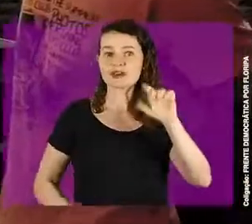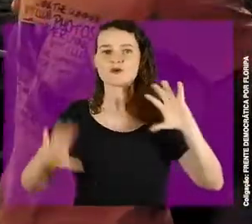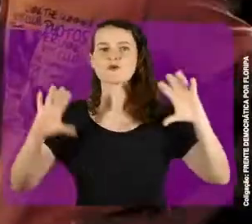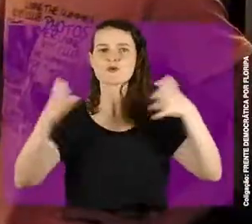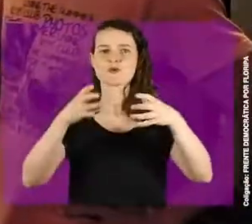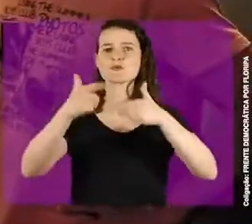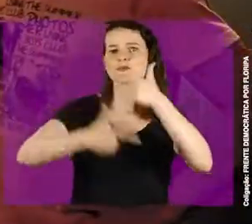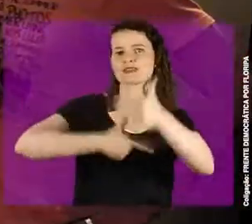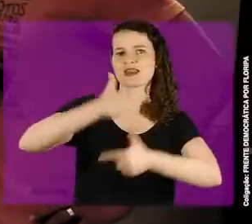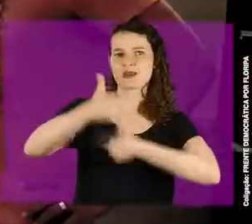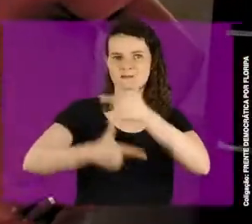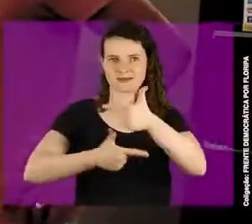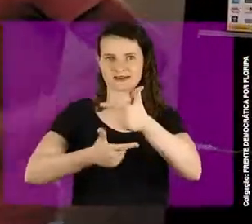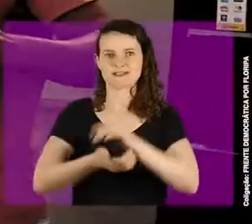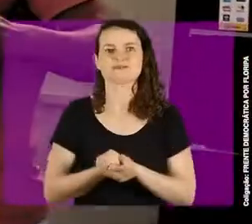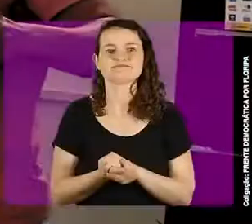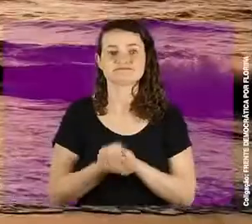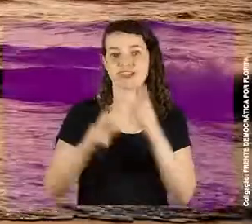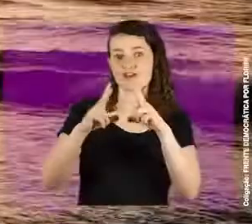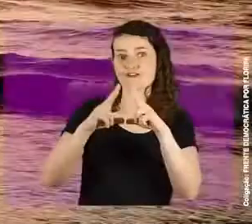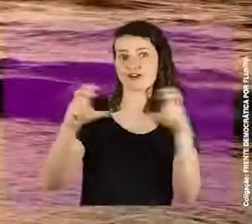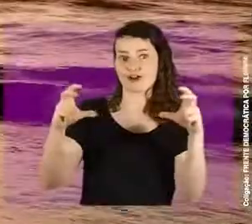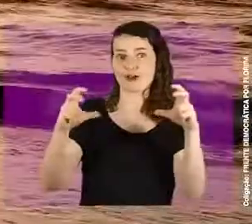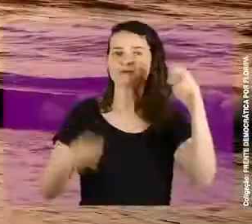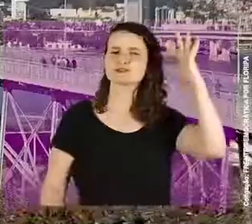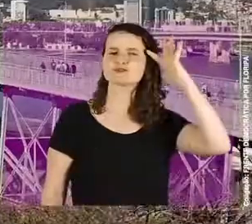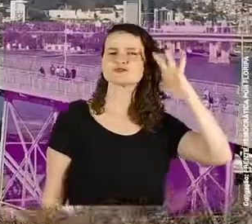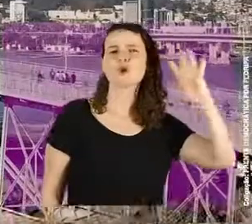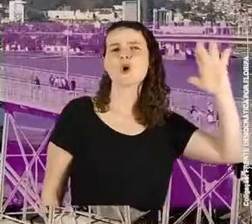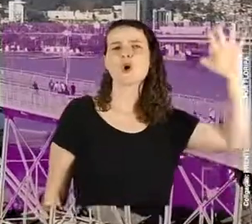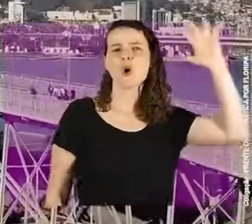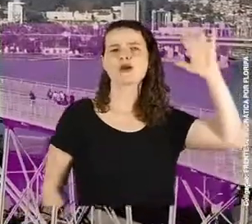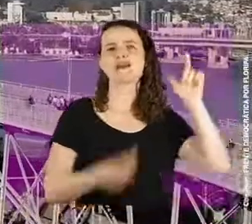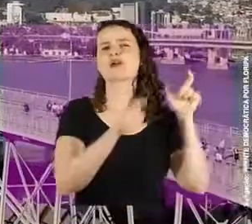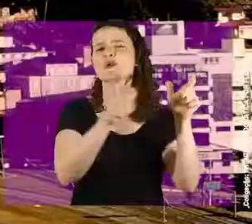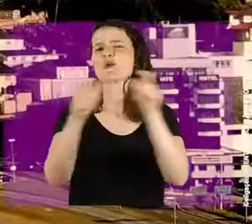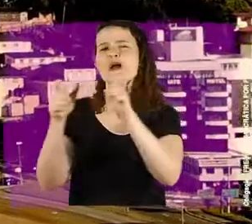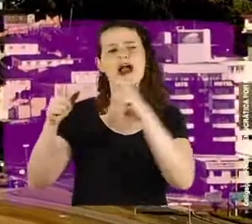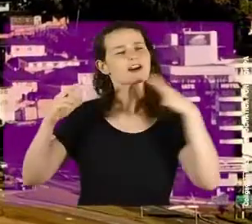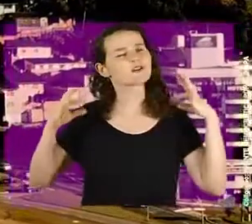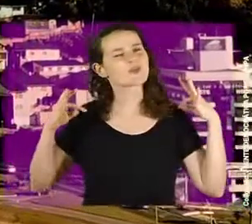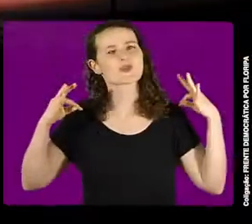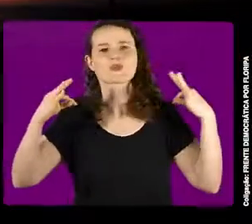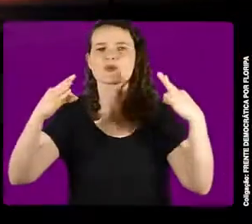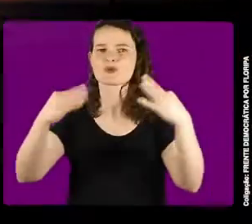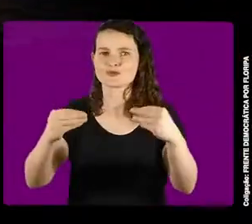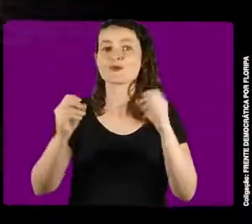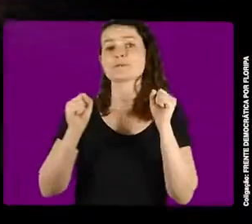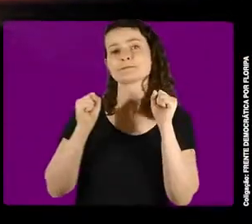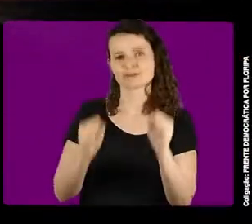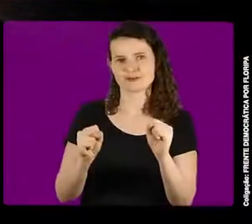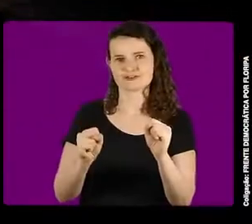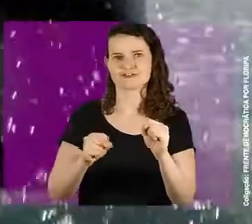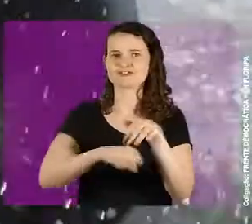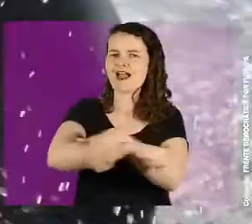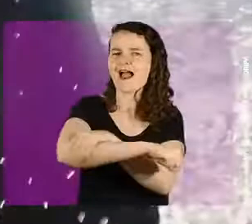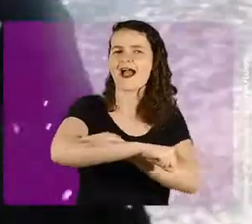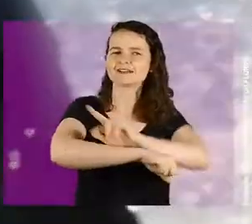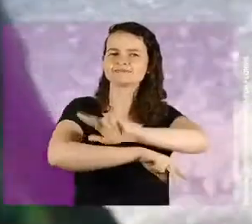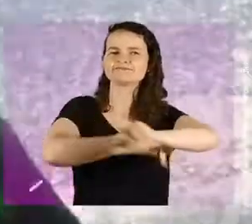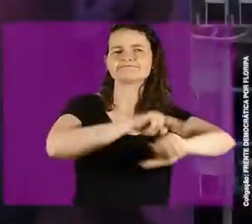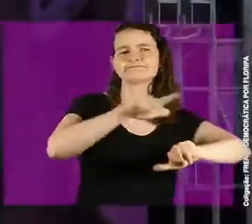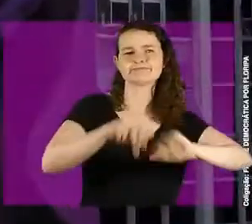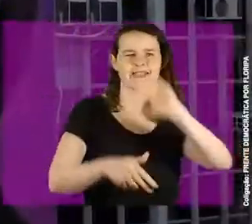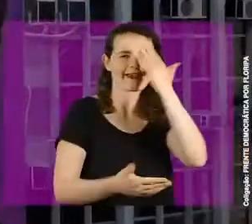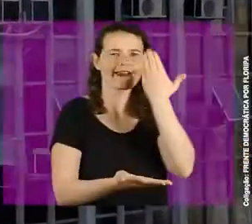escolheu trabalhador. Na Floripa do meu sonho tem lugar para toda a gente. Toda raça,